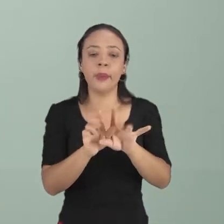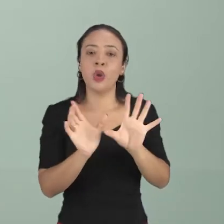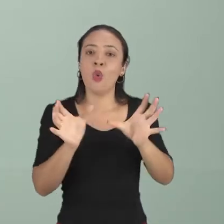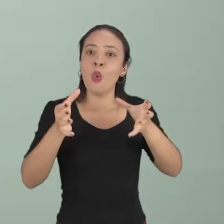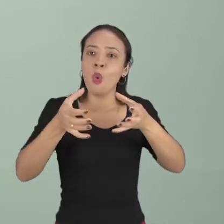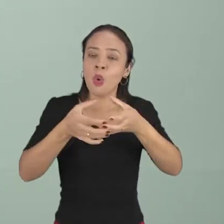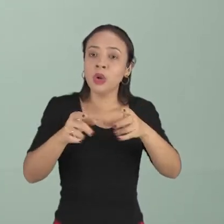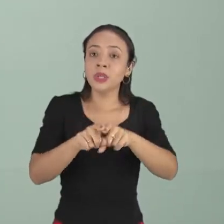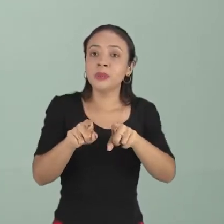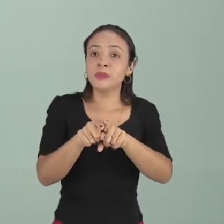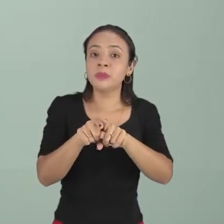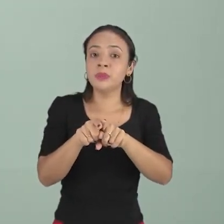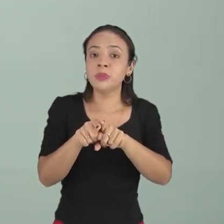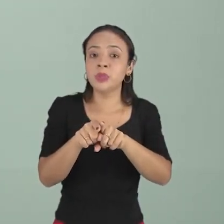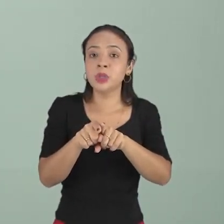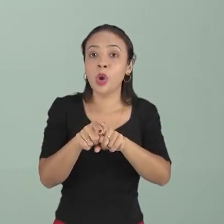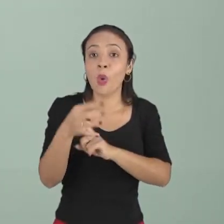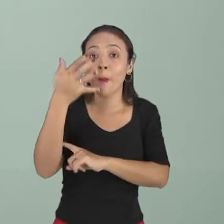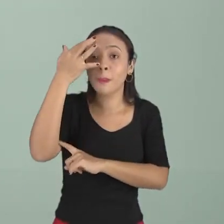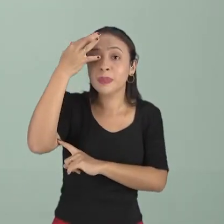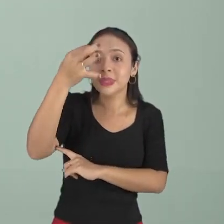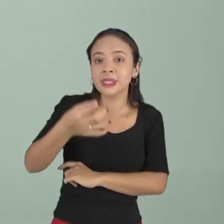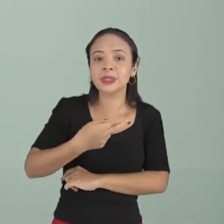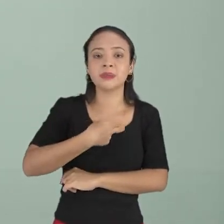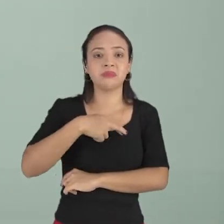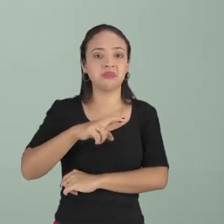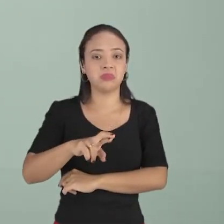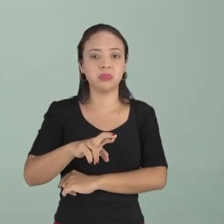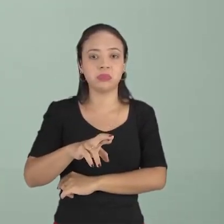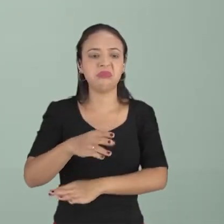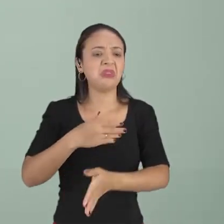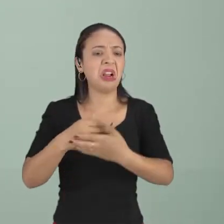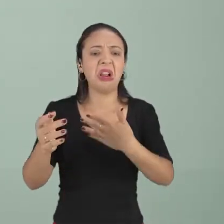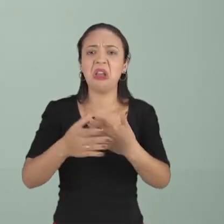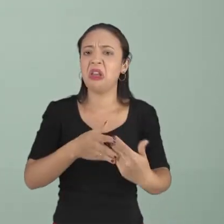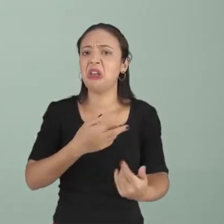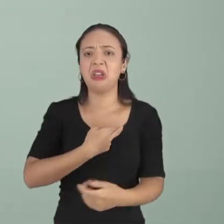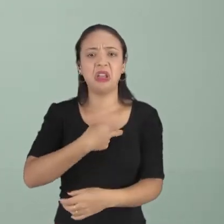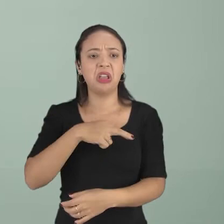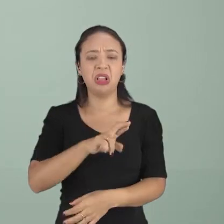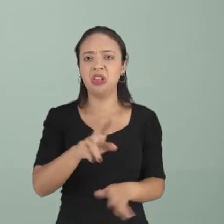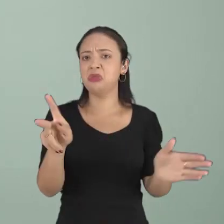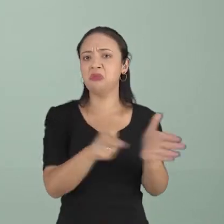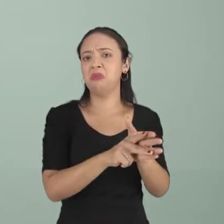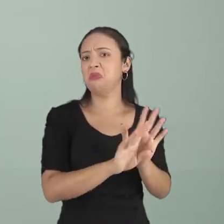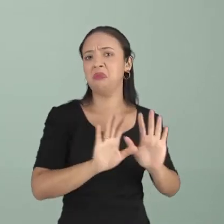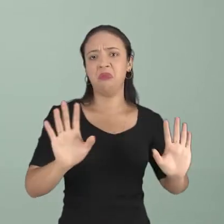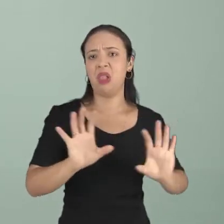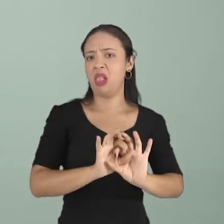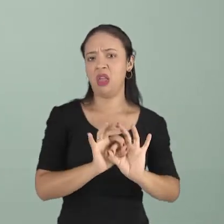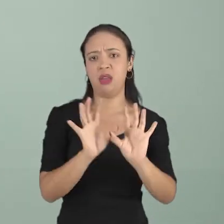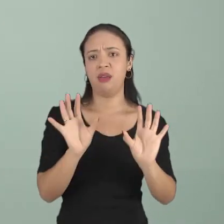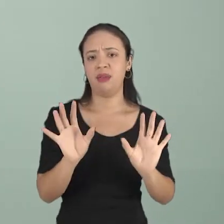concepção religiosa, independente da religião à qual aquela pessoa pertença.